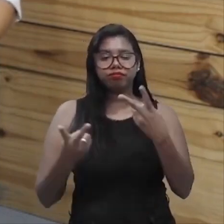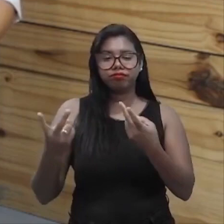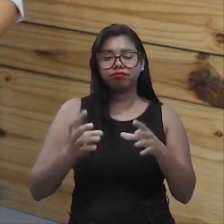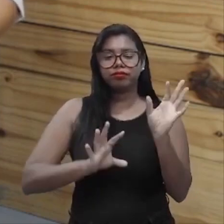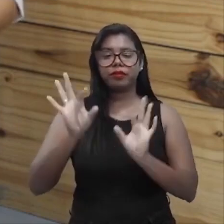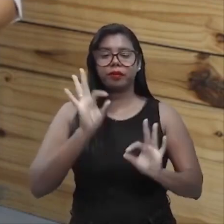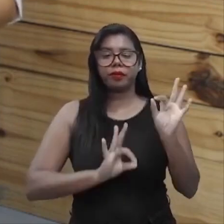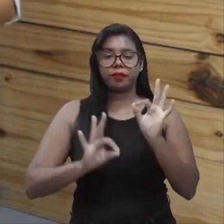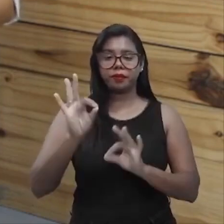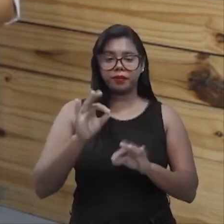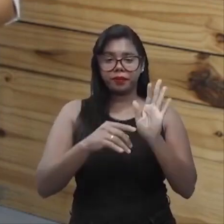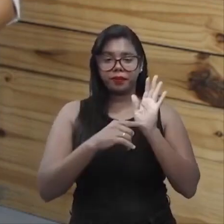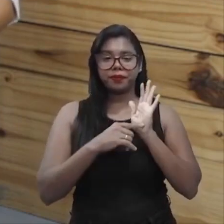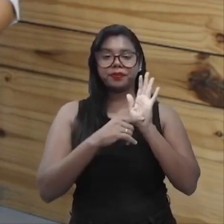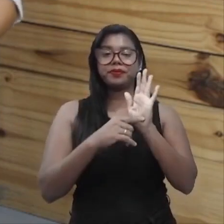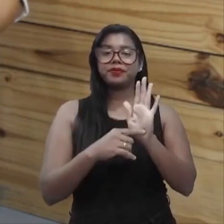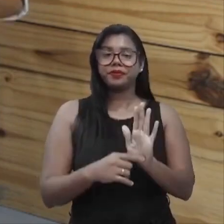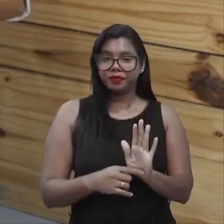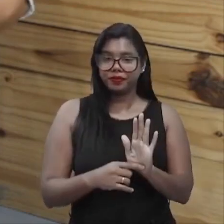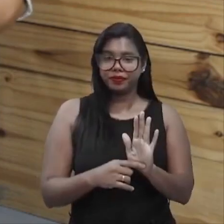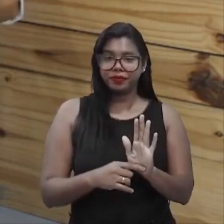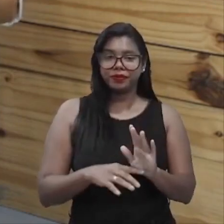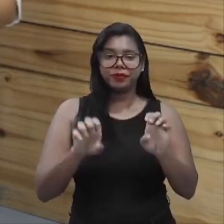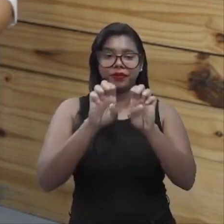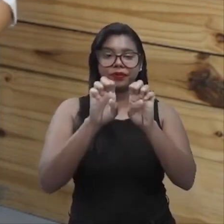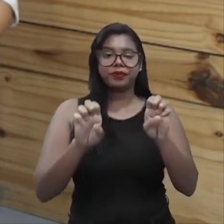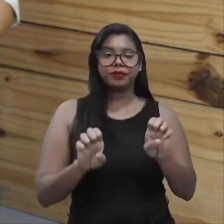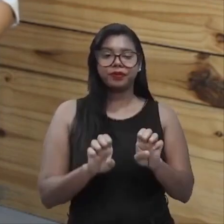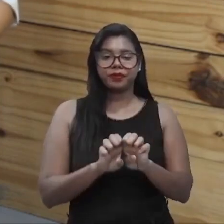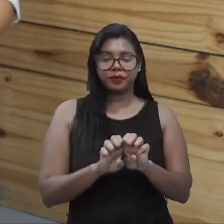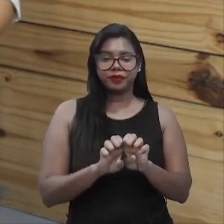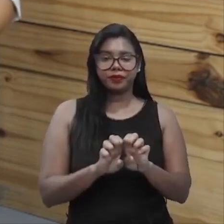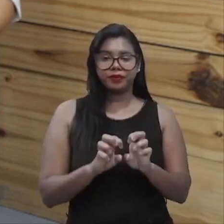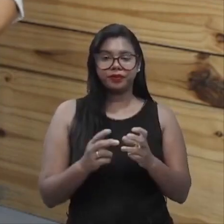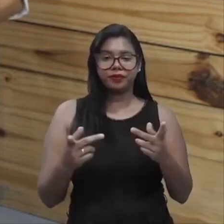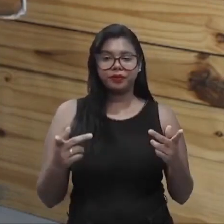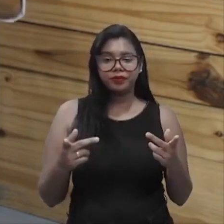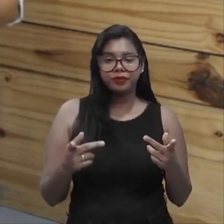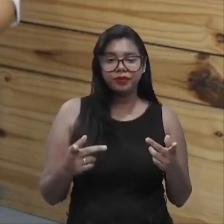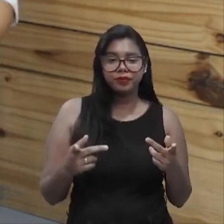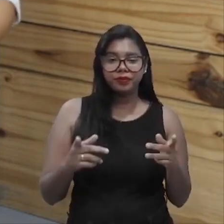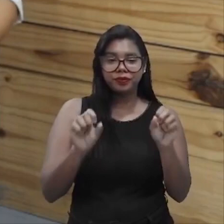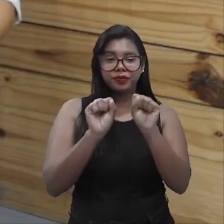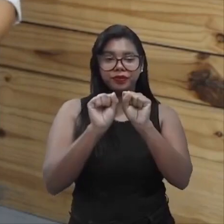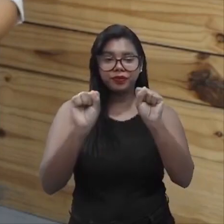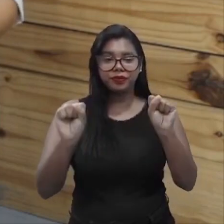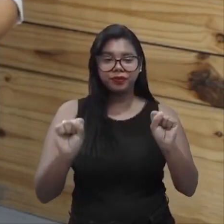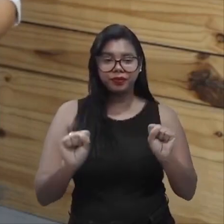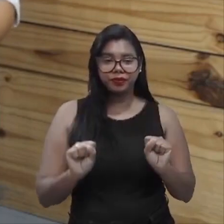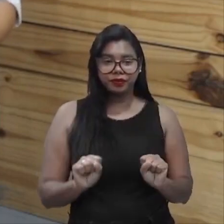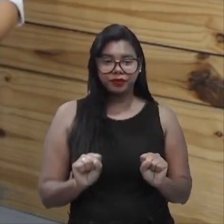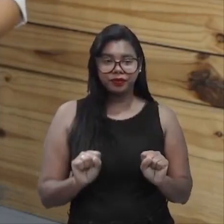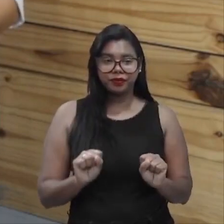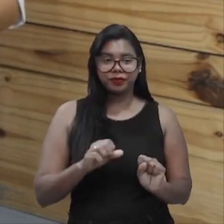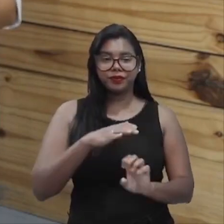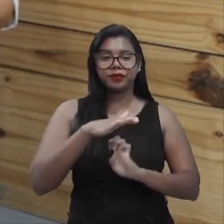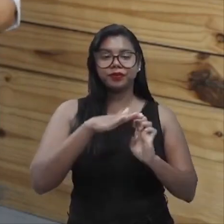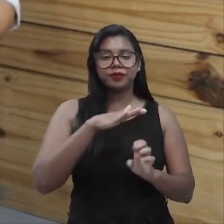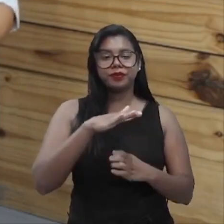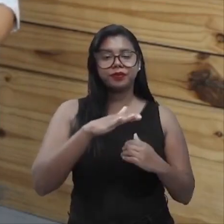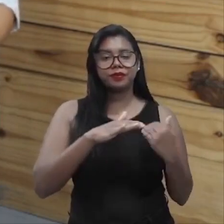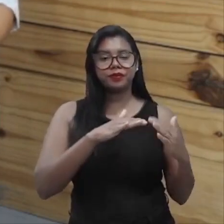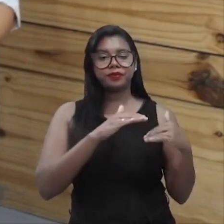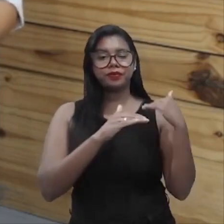a estruturar padrões de qualidade ou a um sistema de qualidade, significa dizer que ela quer